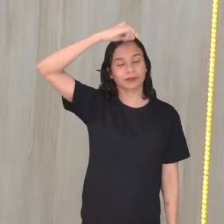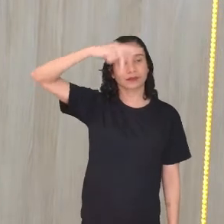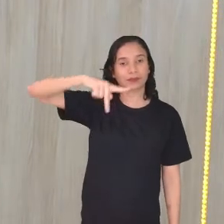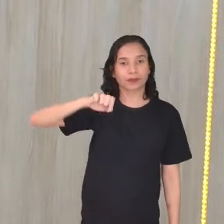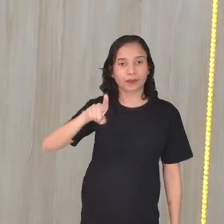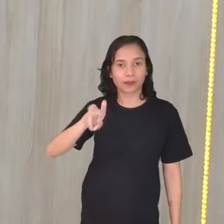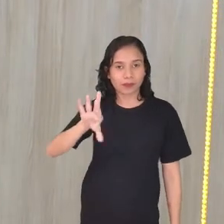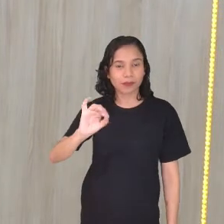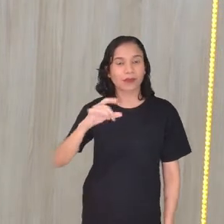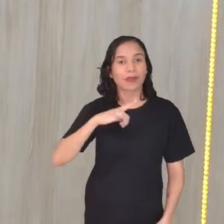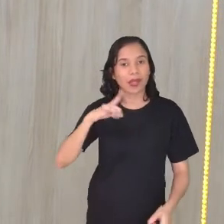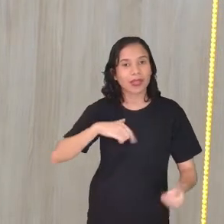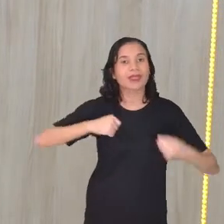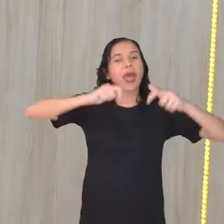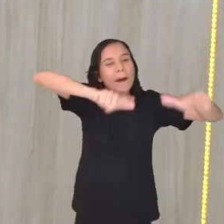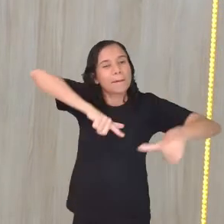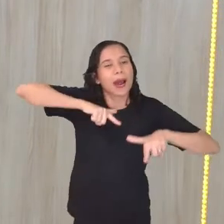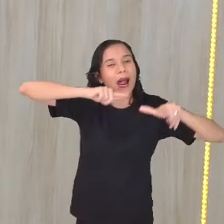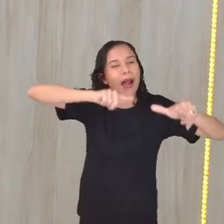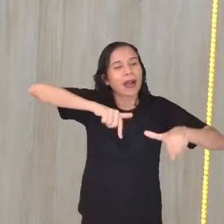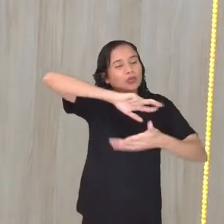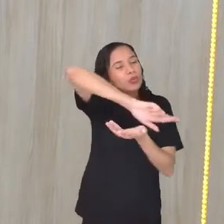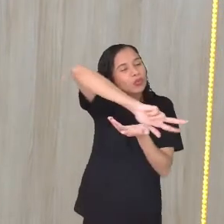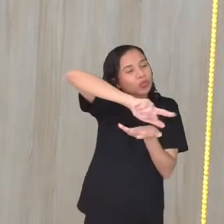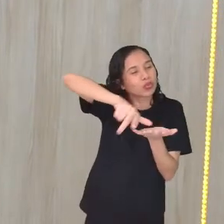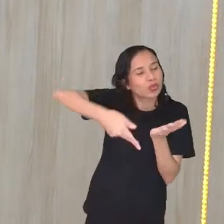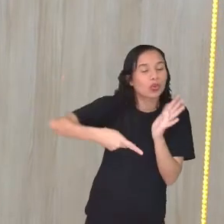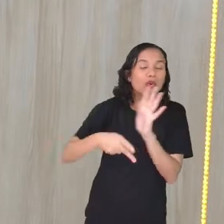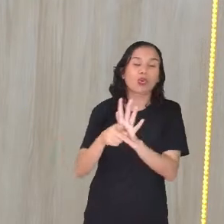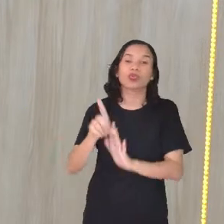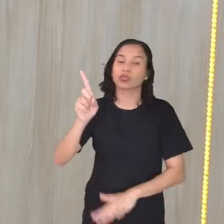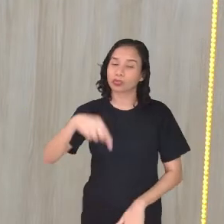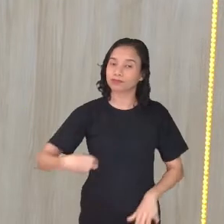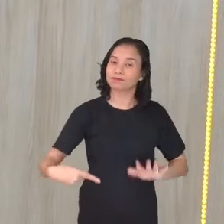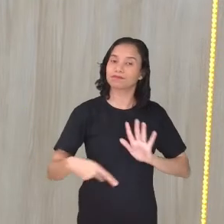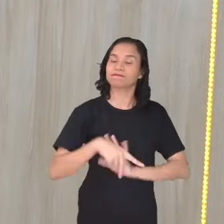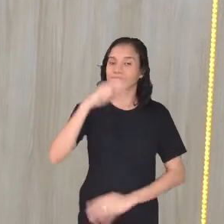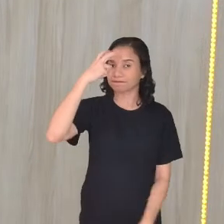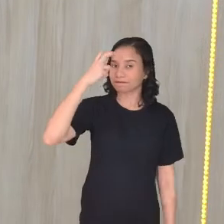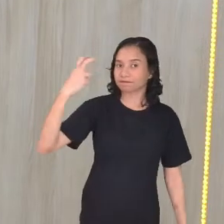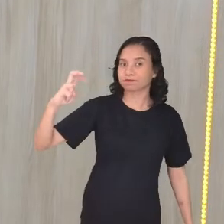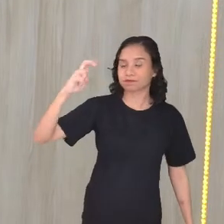Tendo afoxés, maracatus, né? Que são tudo culturas, né?